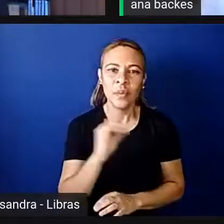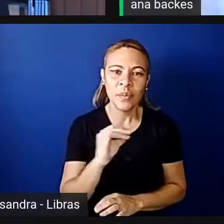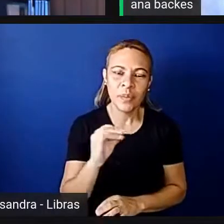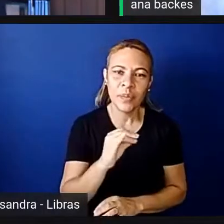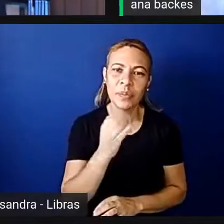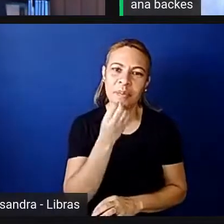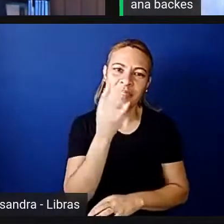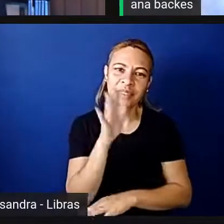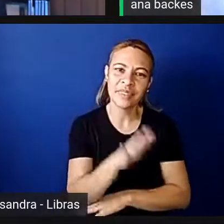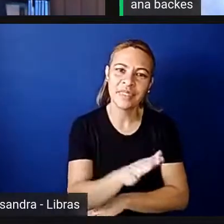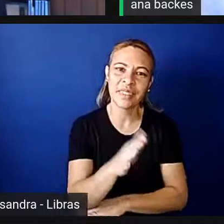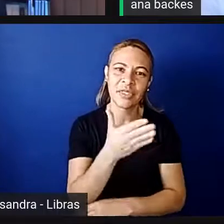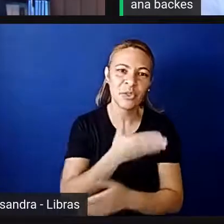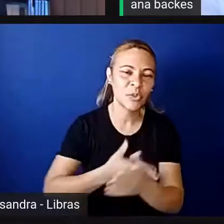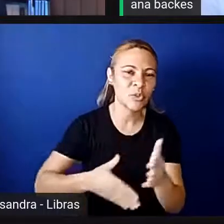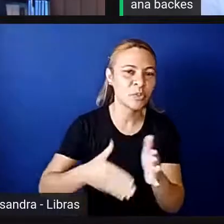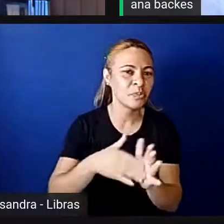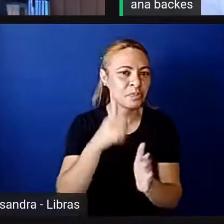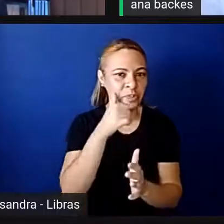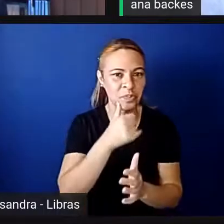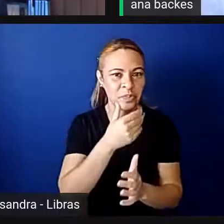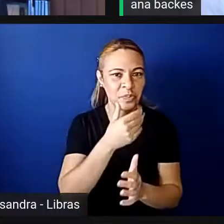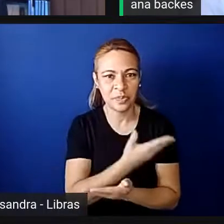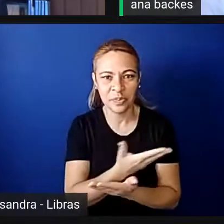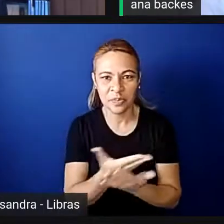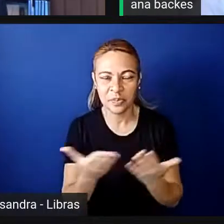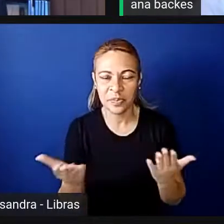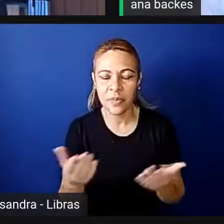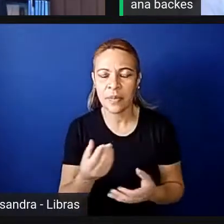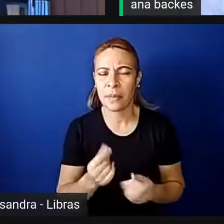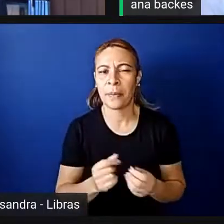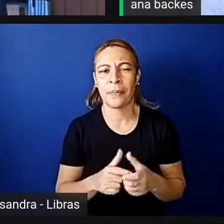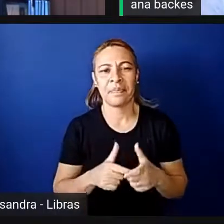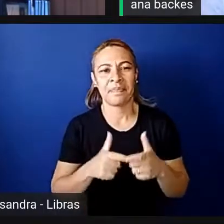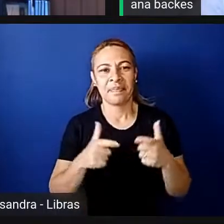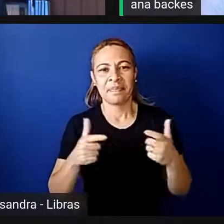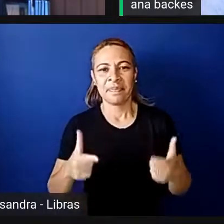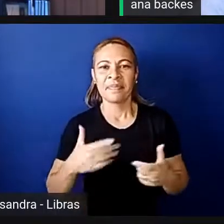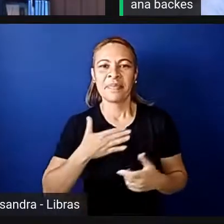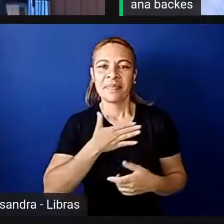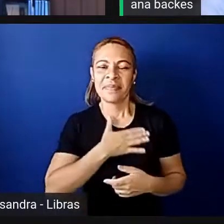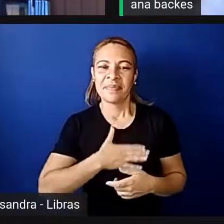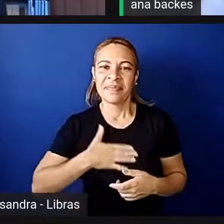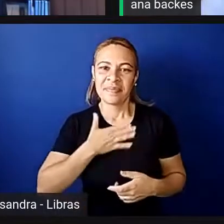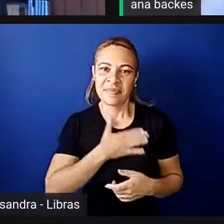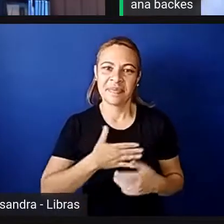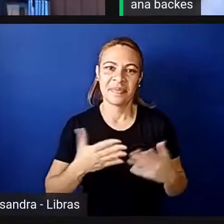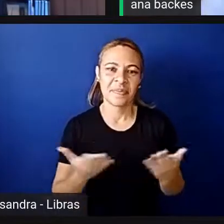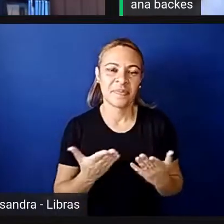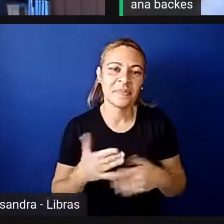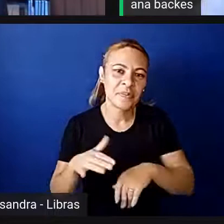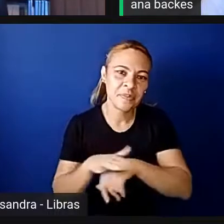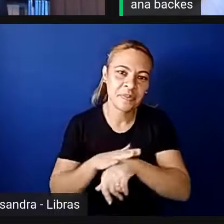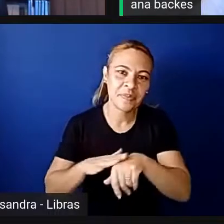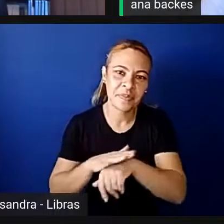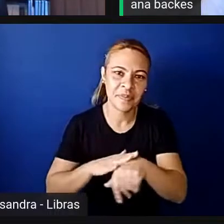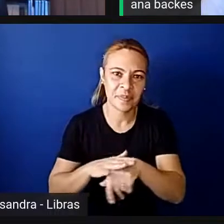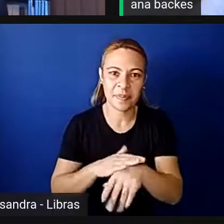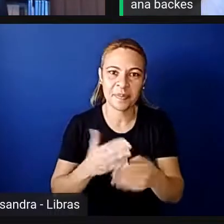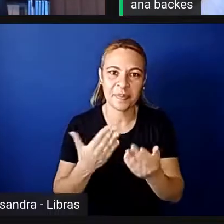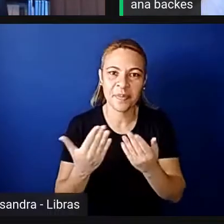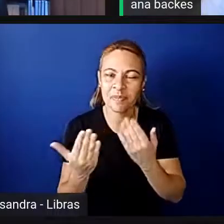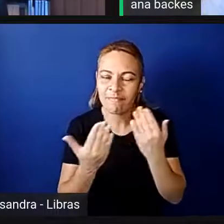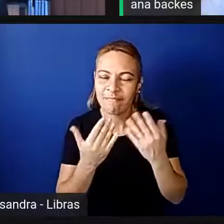todos e a todas. É um grande prazer estar conversando aqui com vocês sobre esse tema